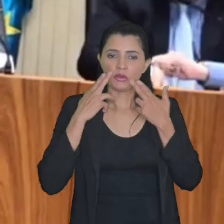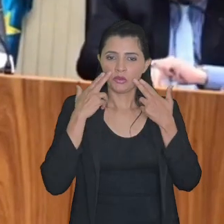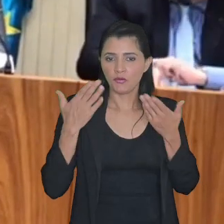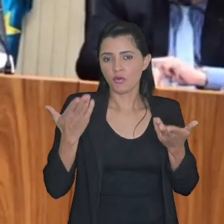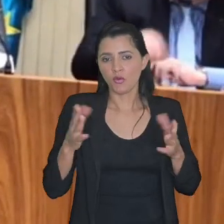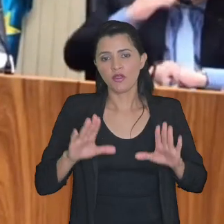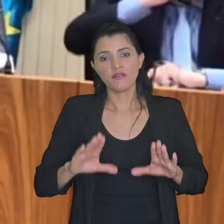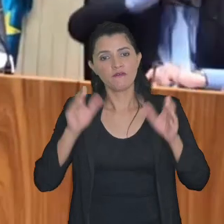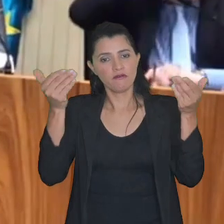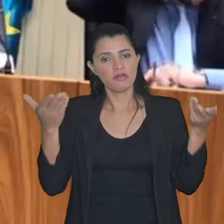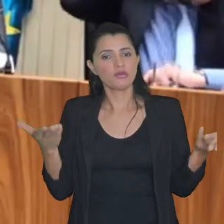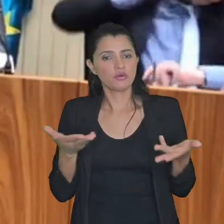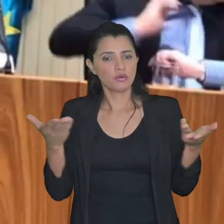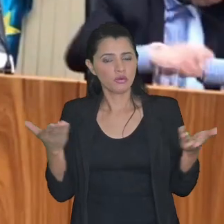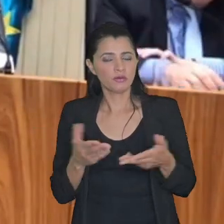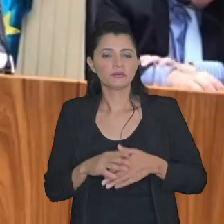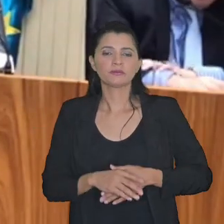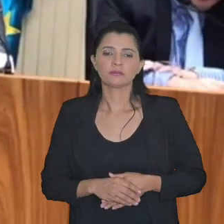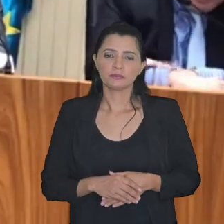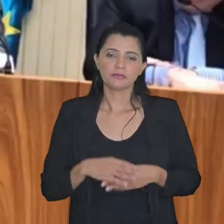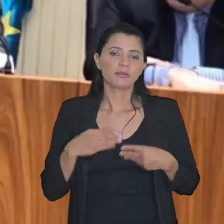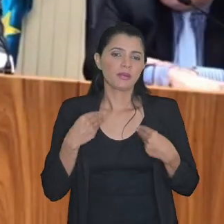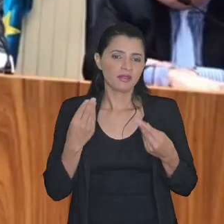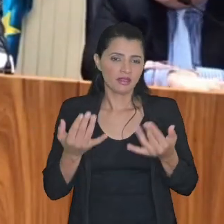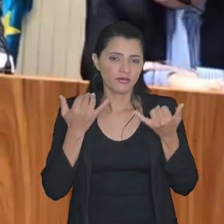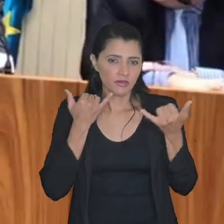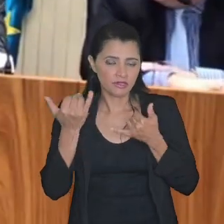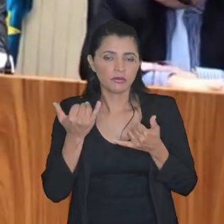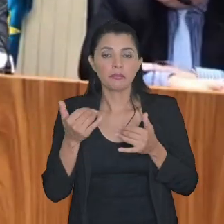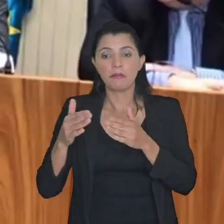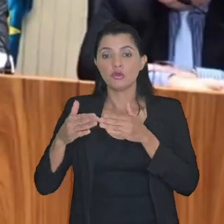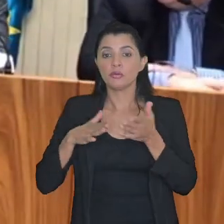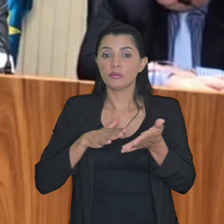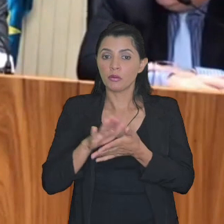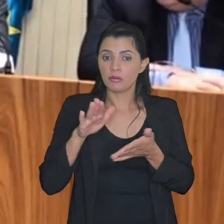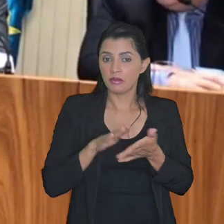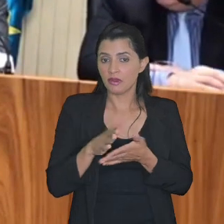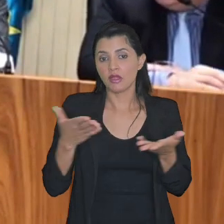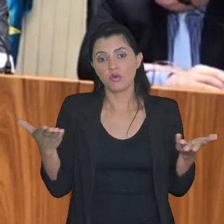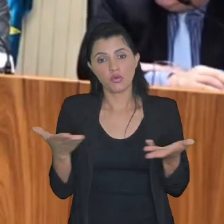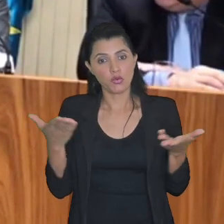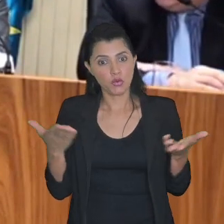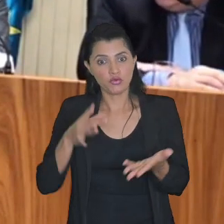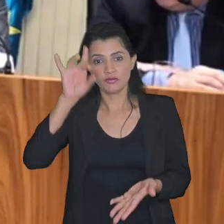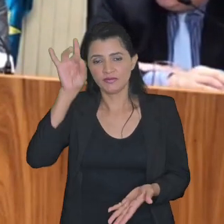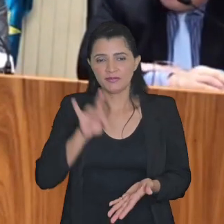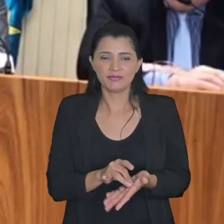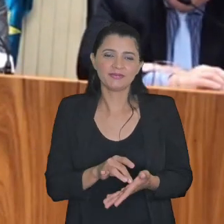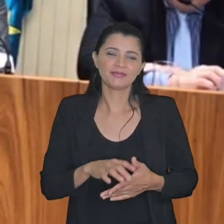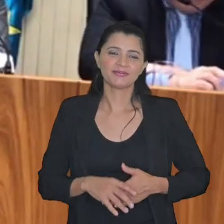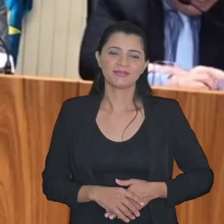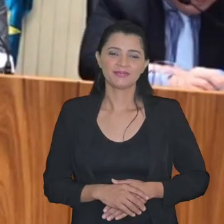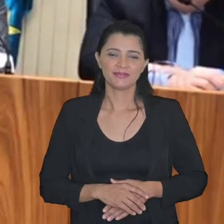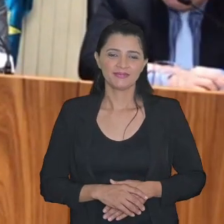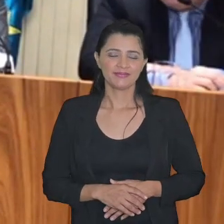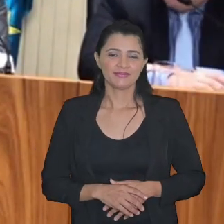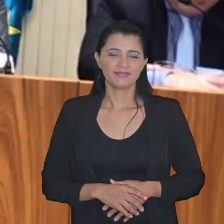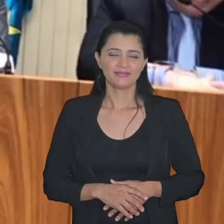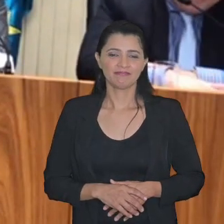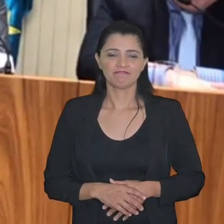evento a gente pediu para publicarem exatamente just in time